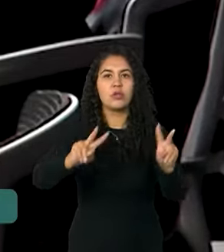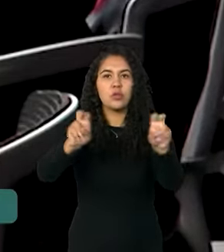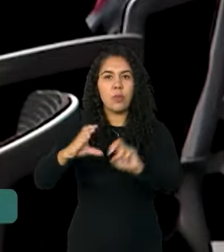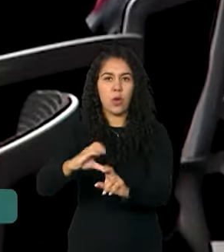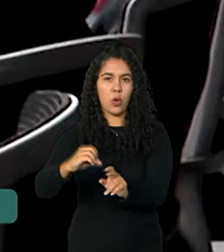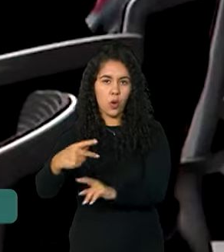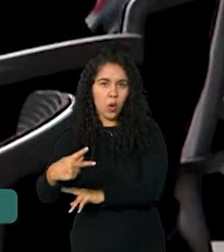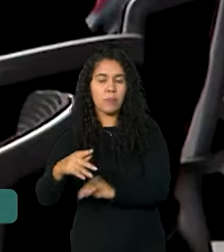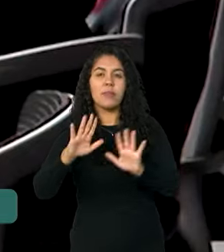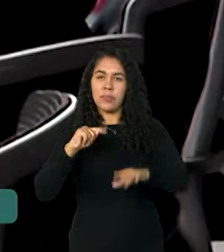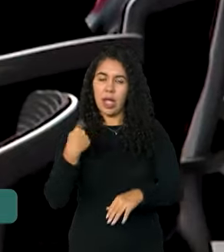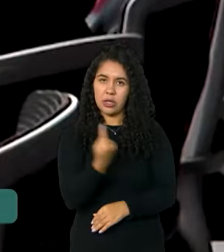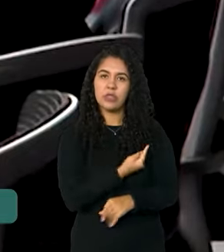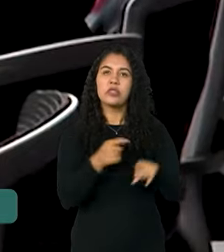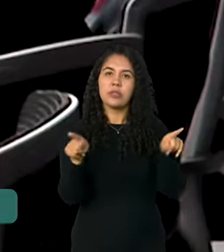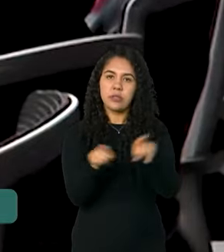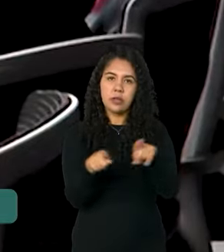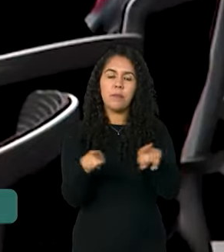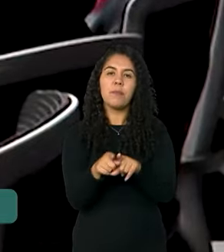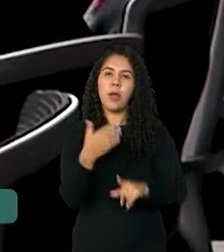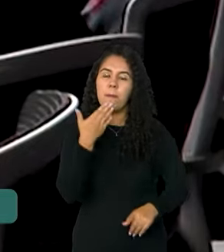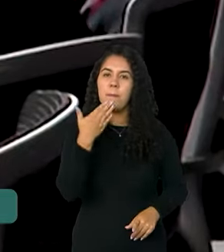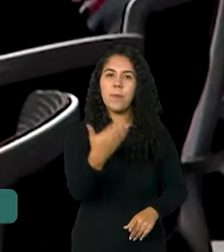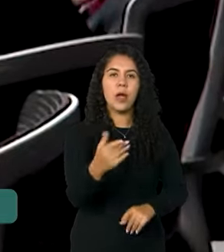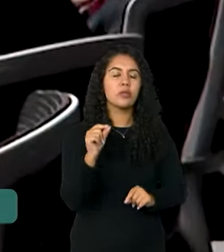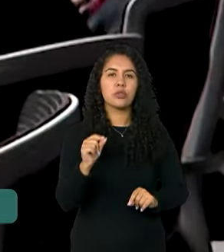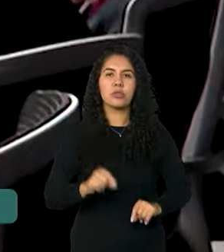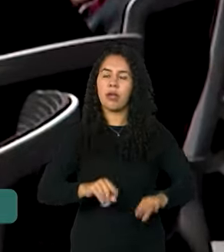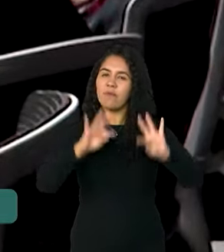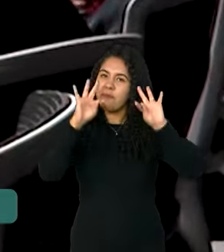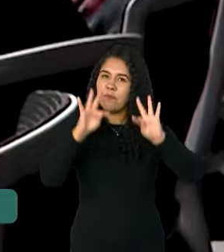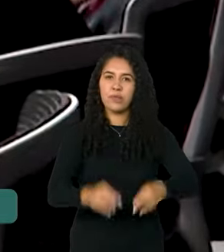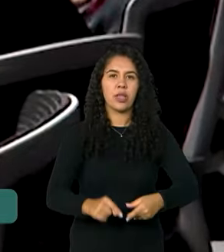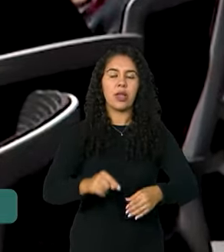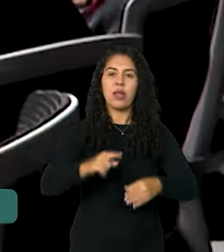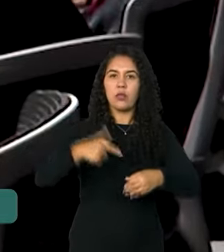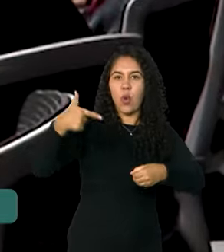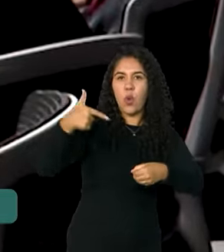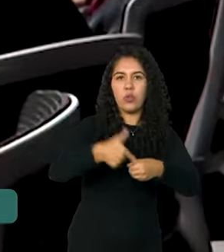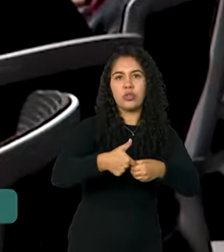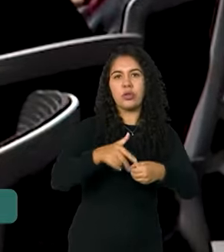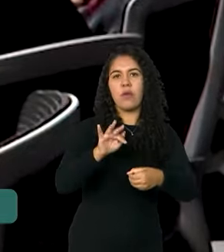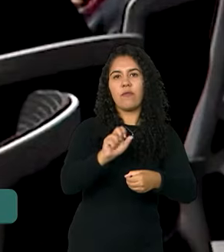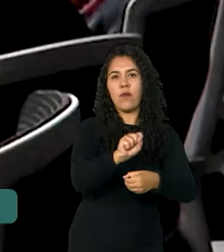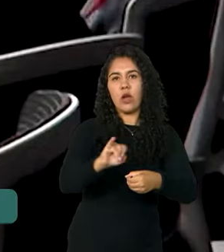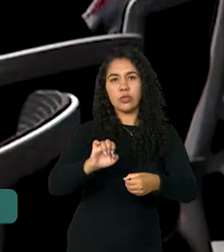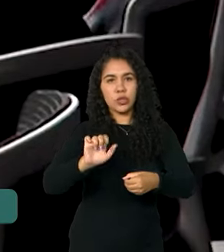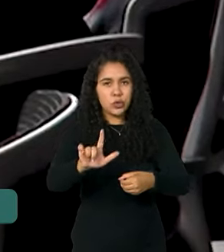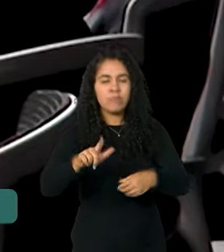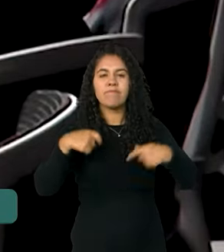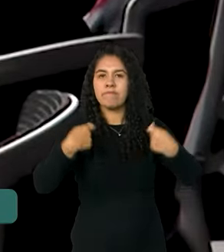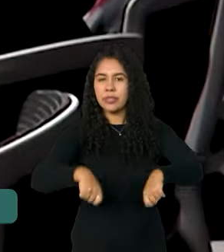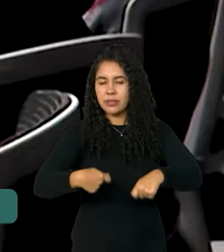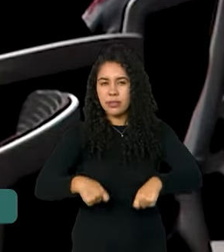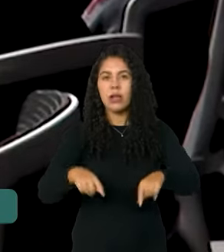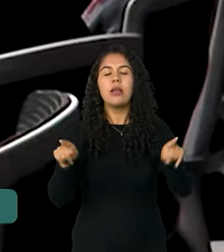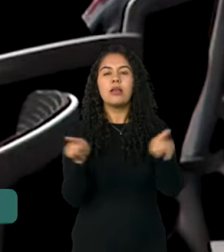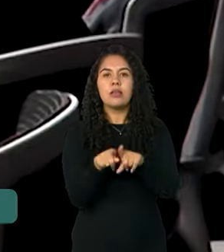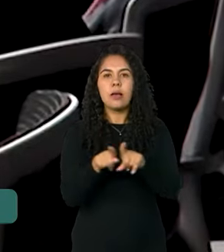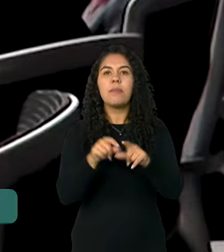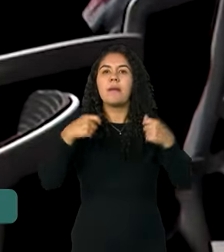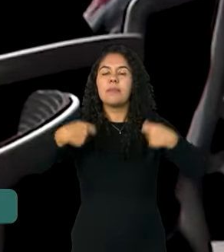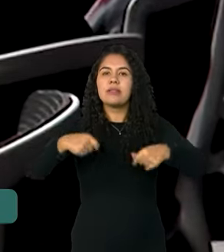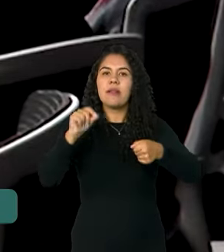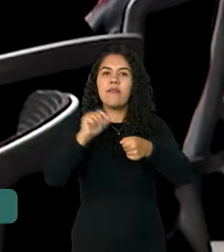Queremos, reivindicamos também o fim da era do combustível fóssil e que seja feita uma transição energética